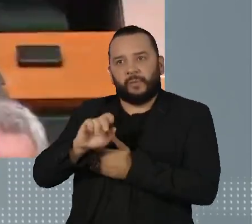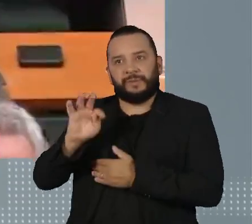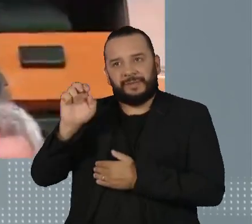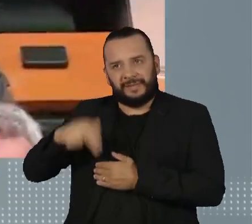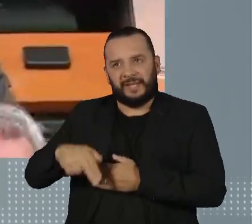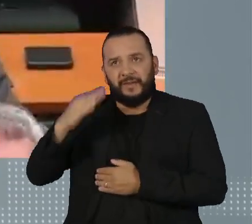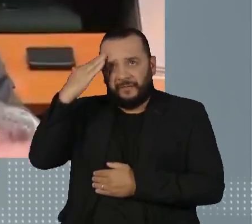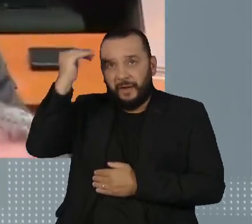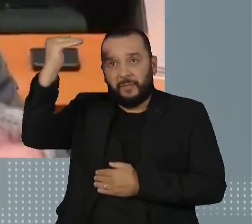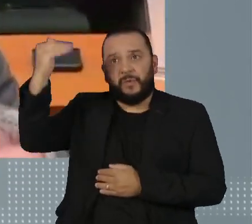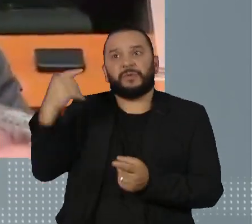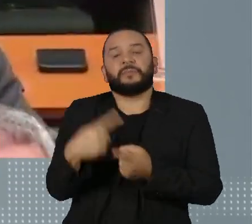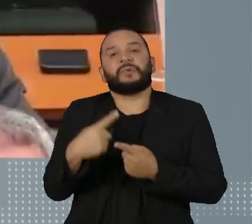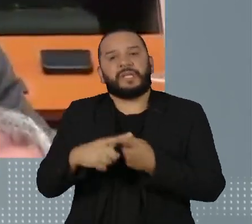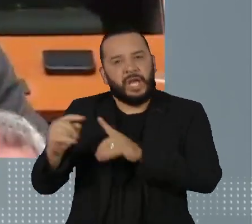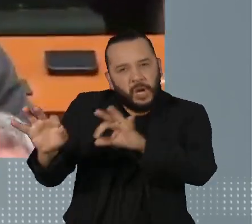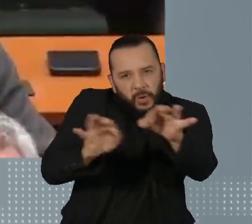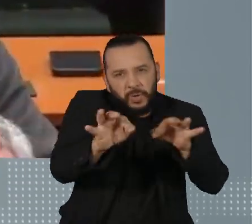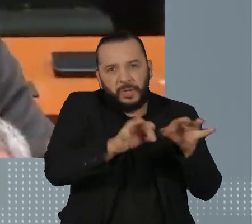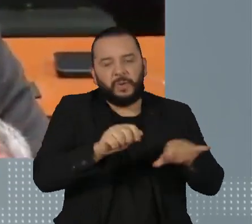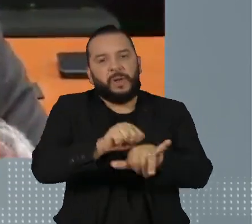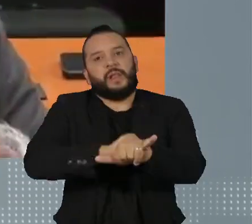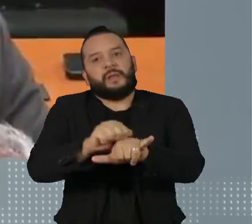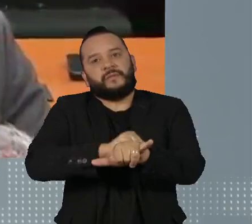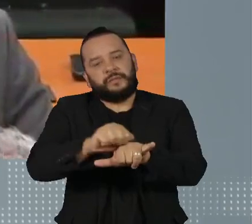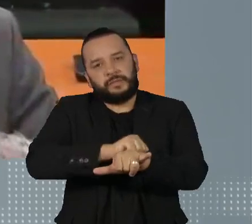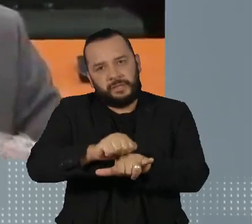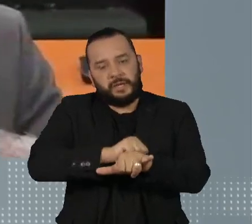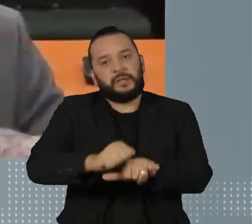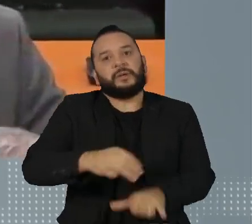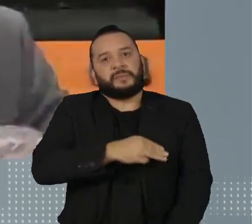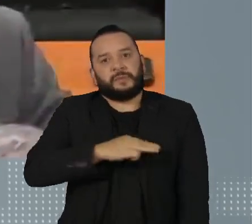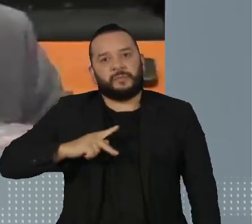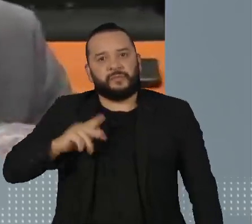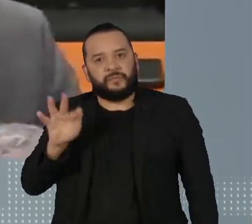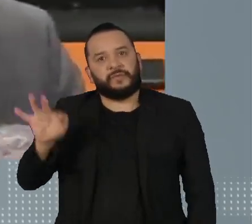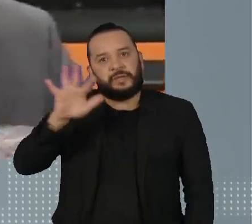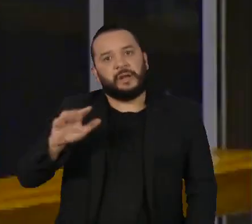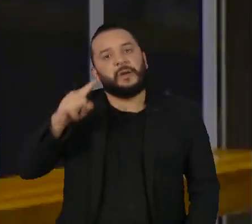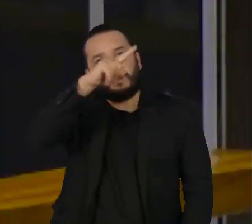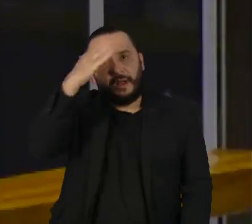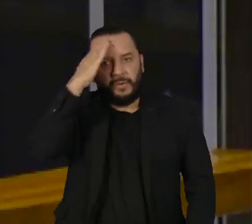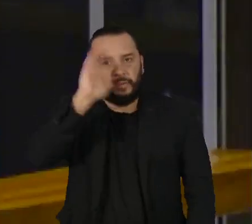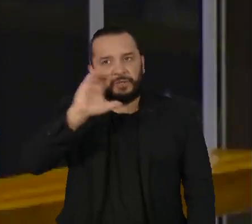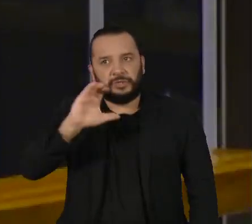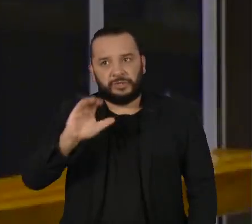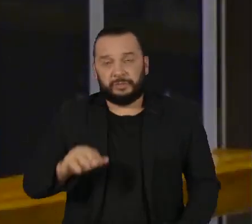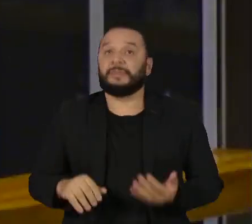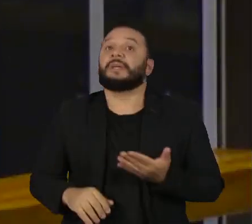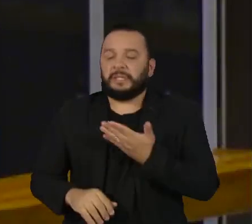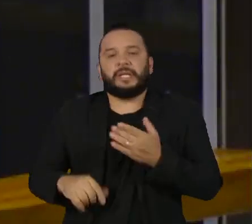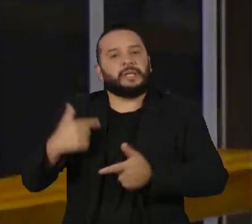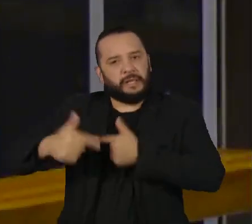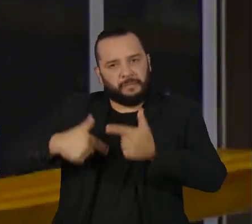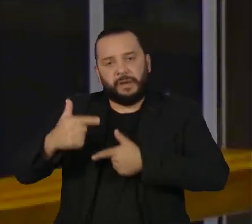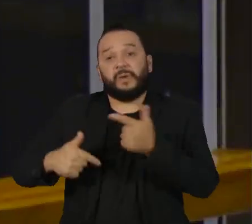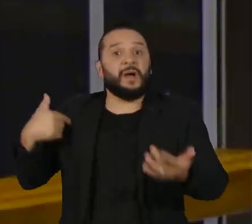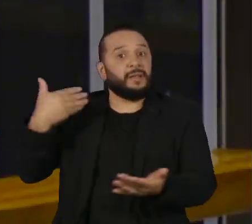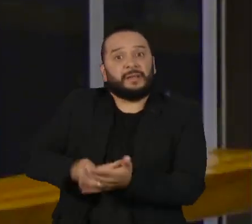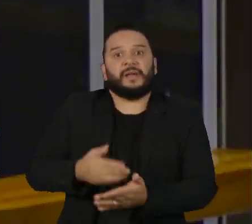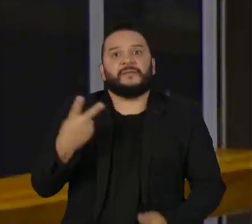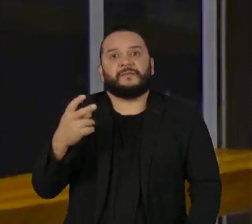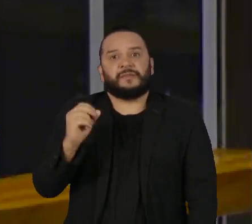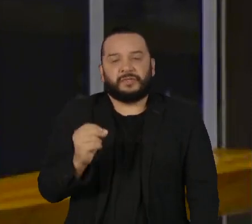coordenado a Força-Tarefa da Operação Lava Jato no Ministério Público Federal, em Curitiba, posto que ocupou até 2022.